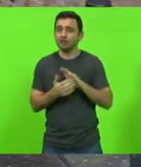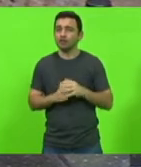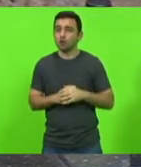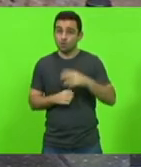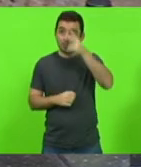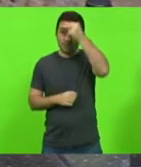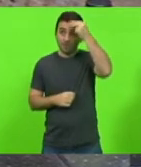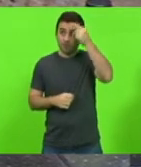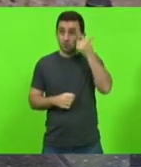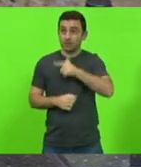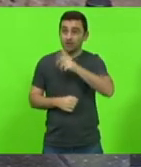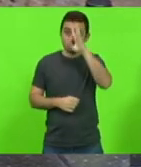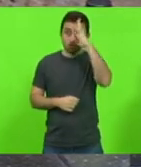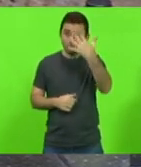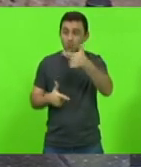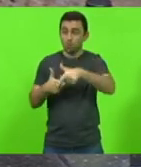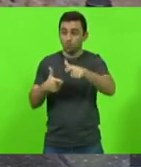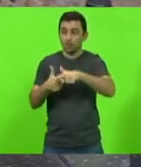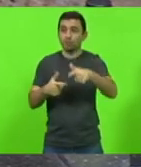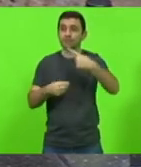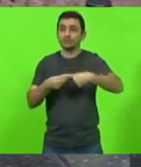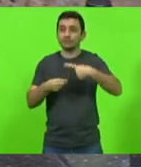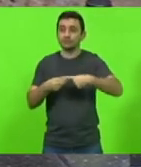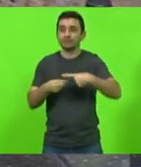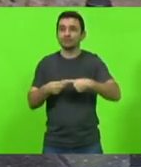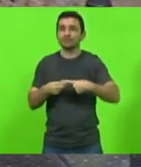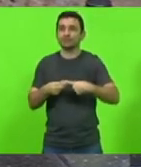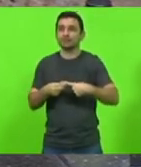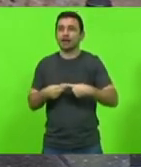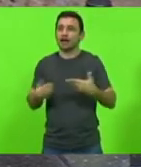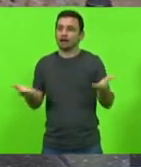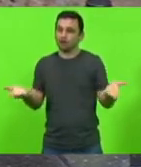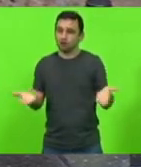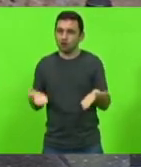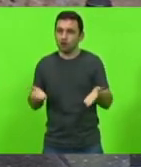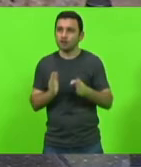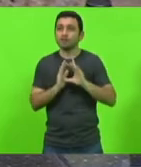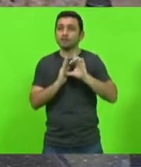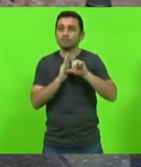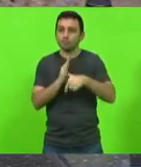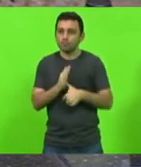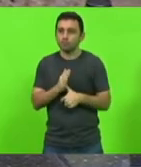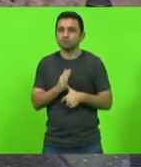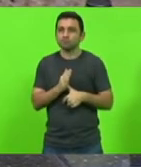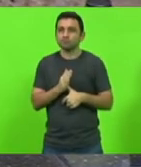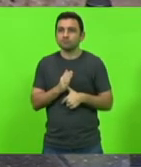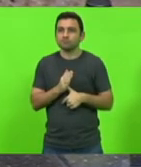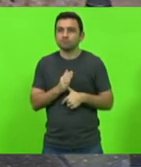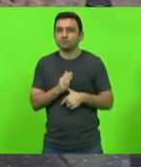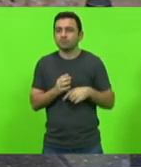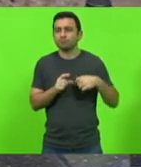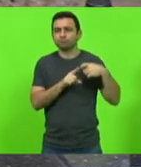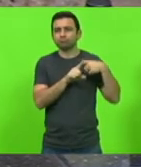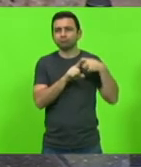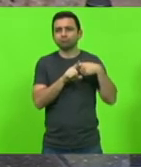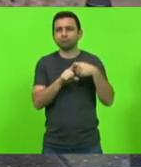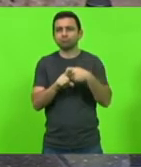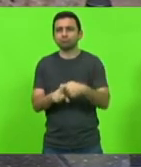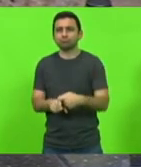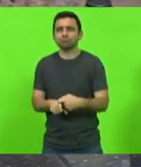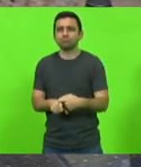vai lá resolve o problema de uma cidade agora depois de tantos meses quer